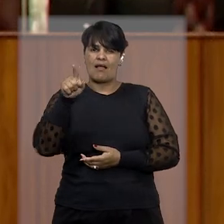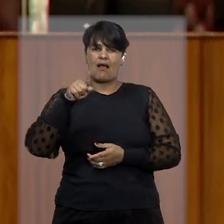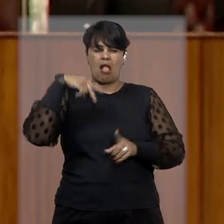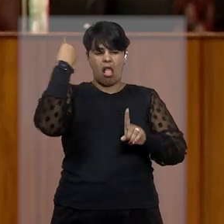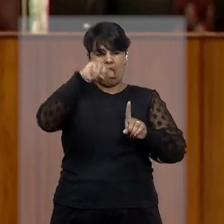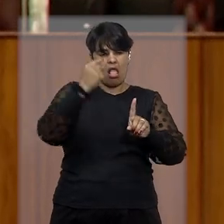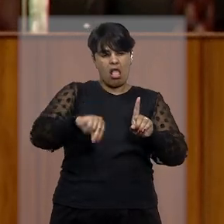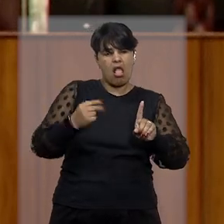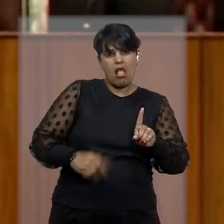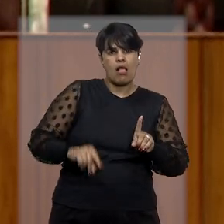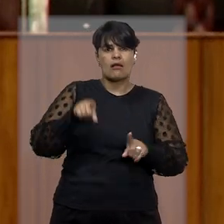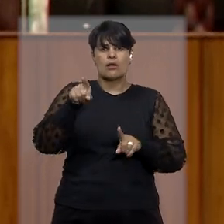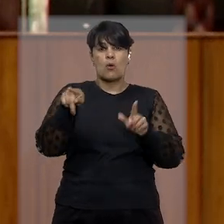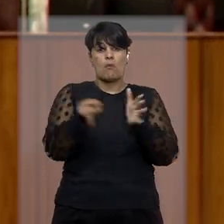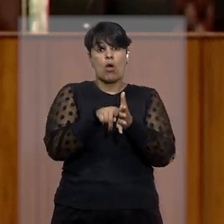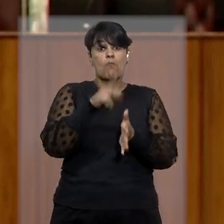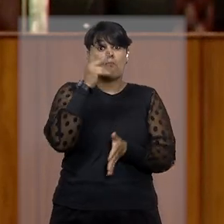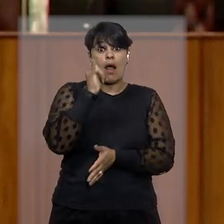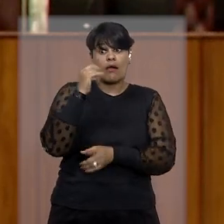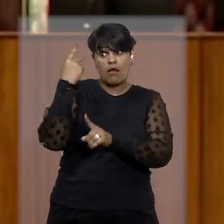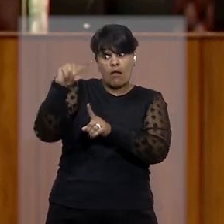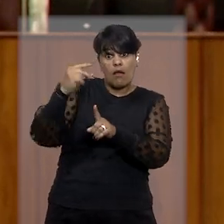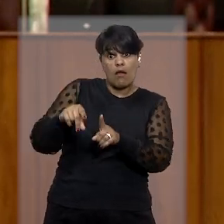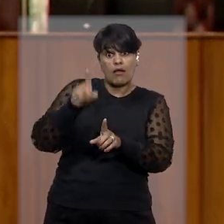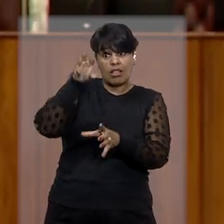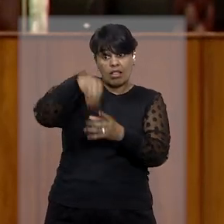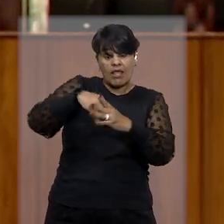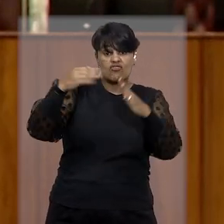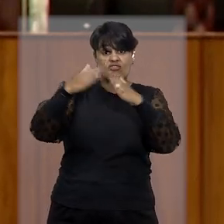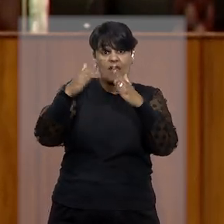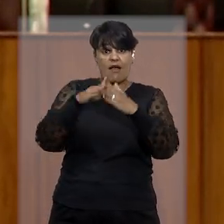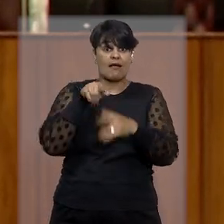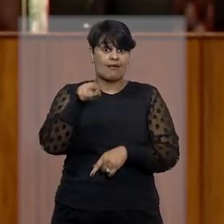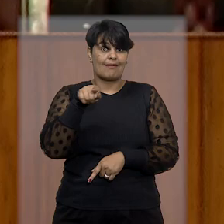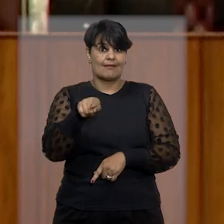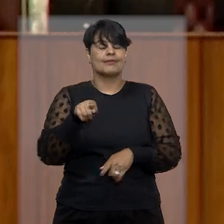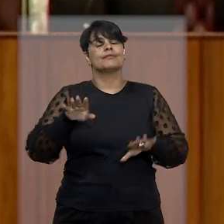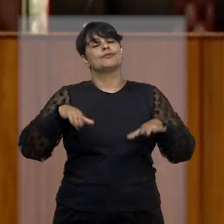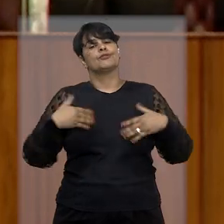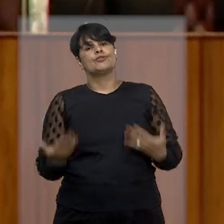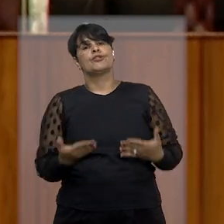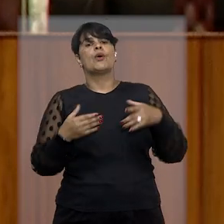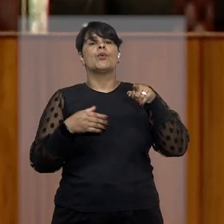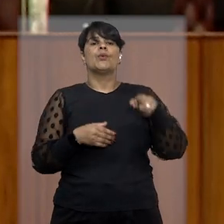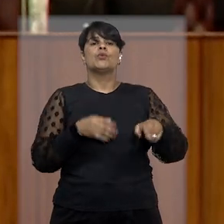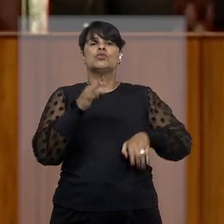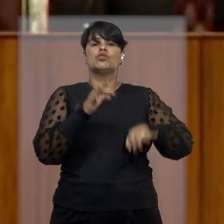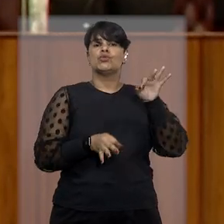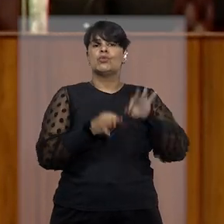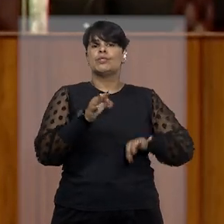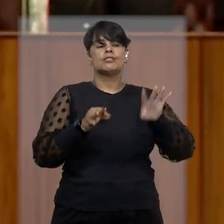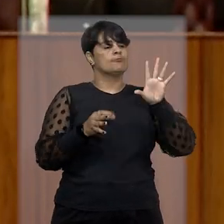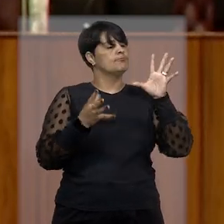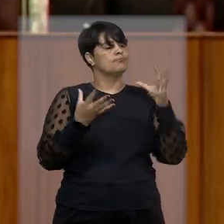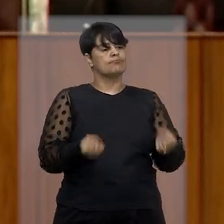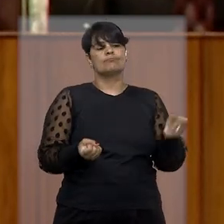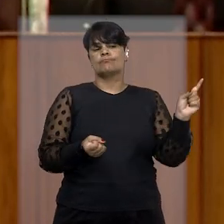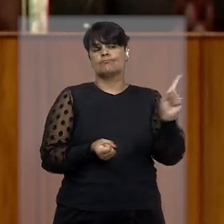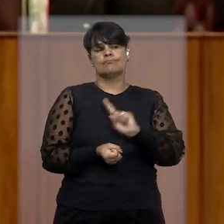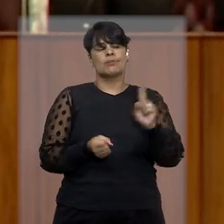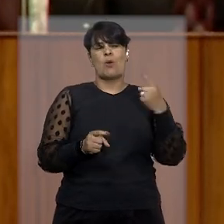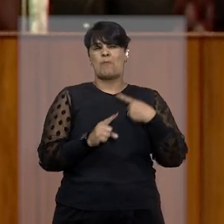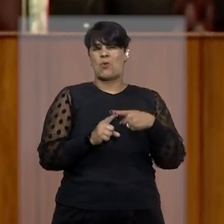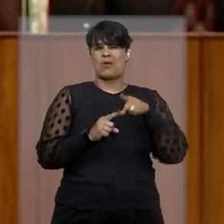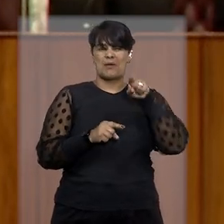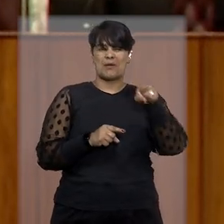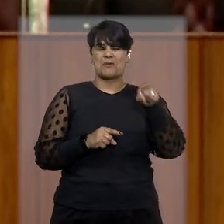na residência da família. O juízo de primeiro grau e o Tribunal de Justiça de São Paulo negaram as medidas protetivas, entendendo que